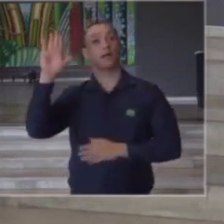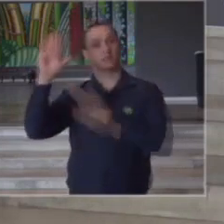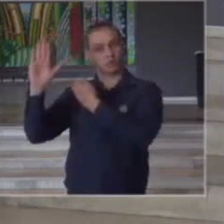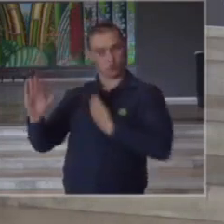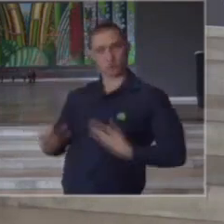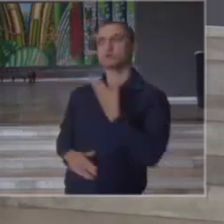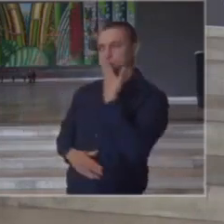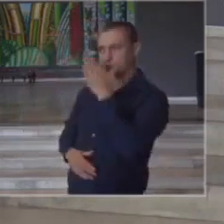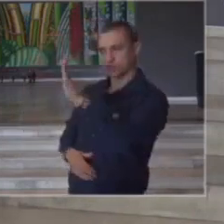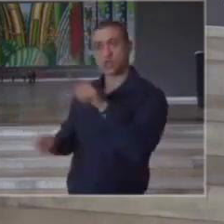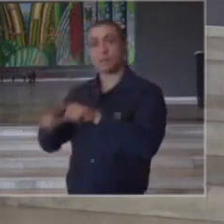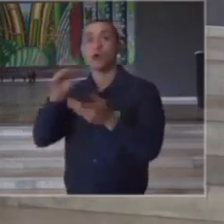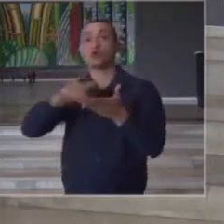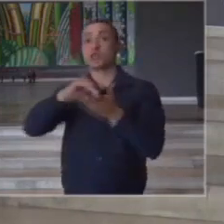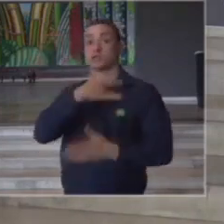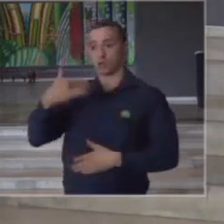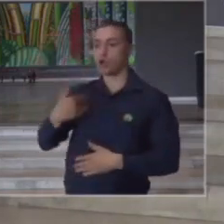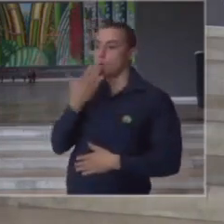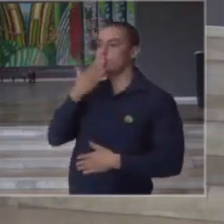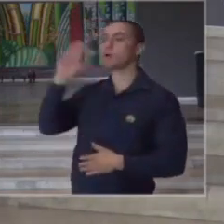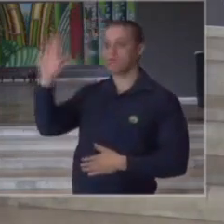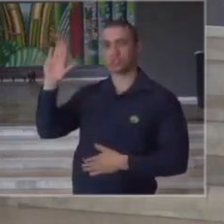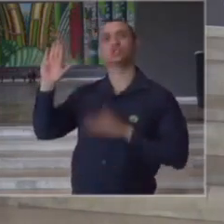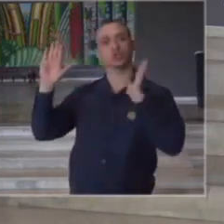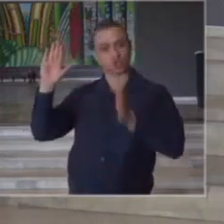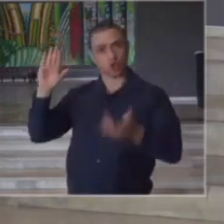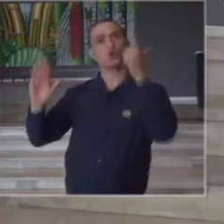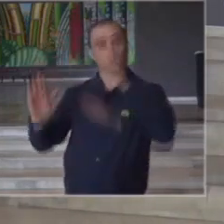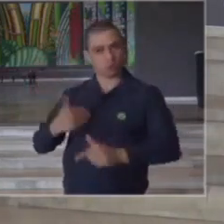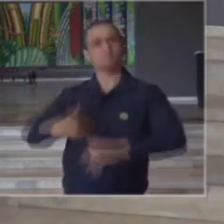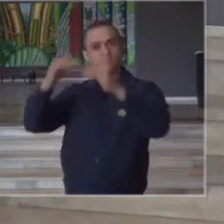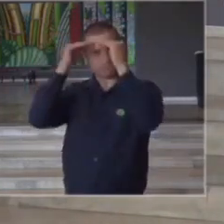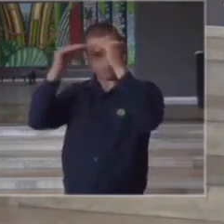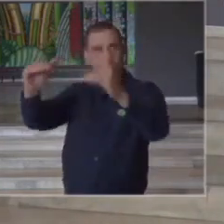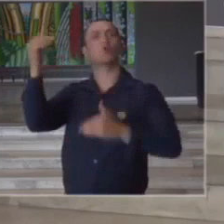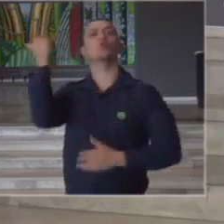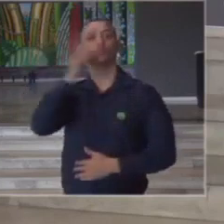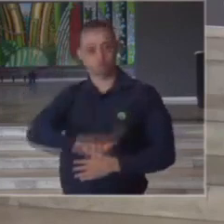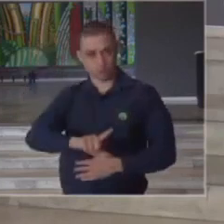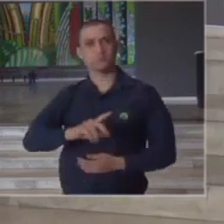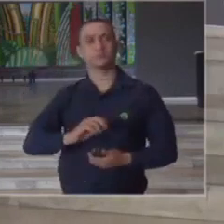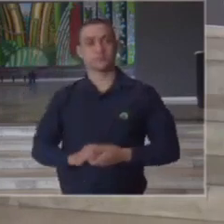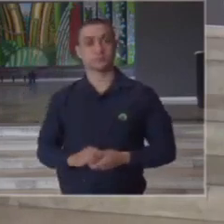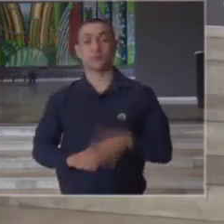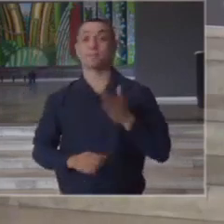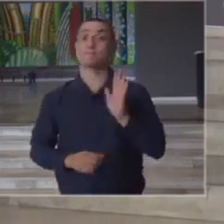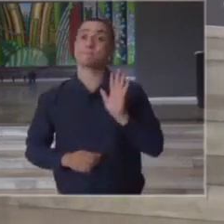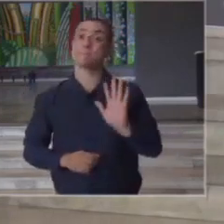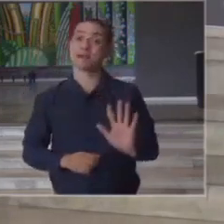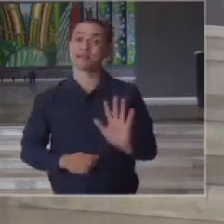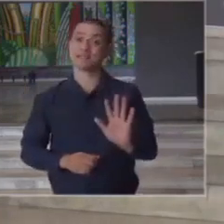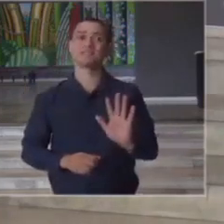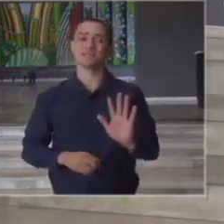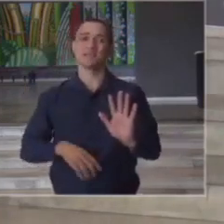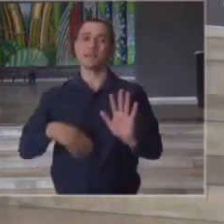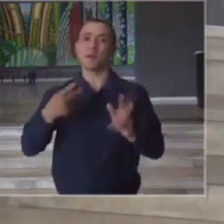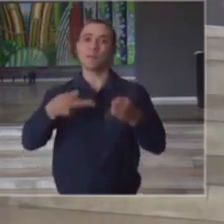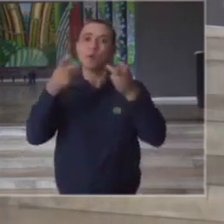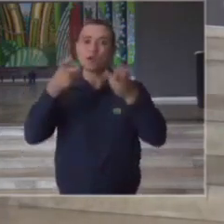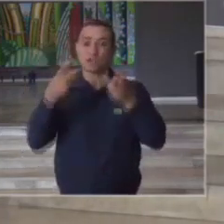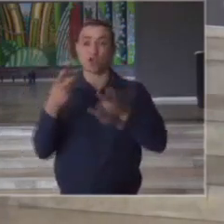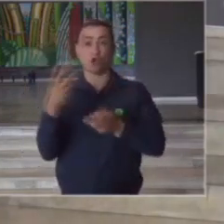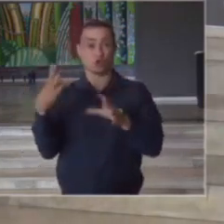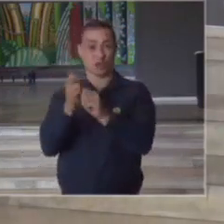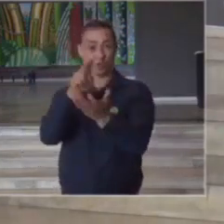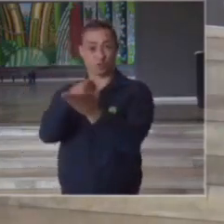governador ao secretário e eu quero dizer que nós cumprimos essa promessa mas ficou claro que